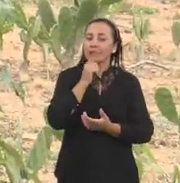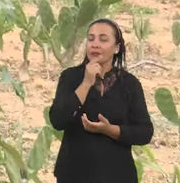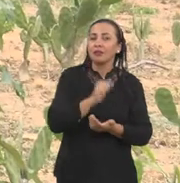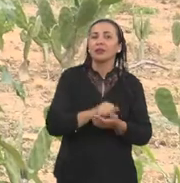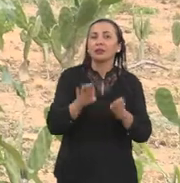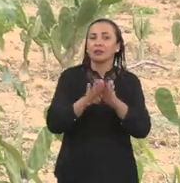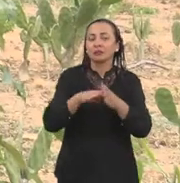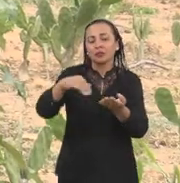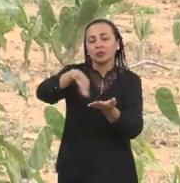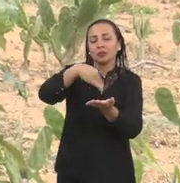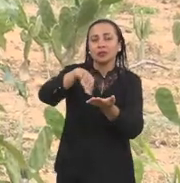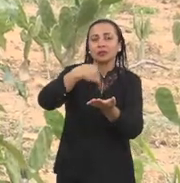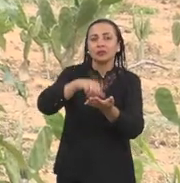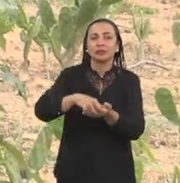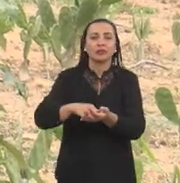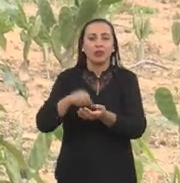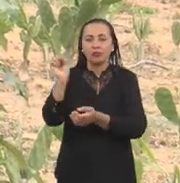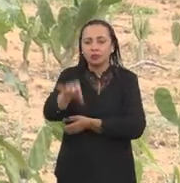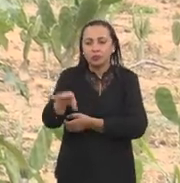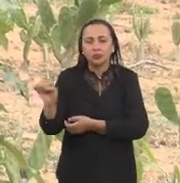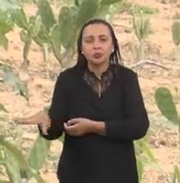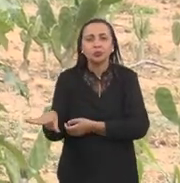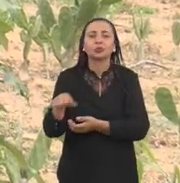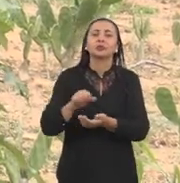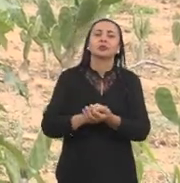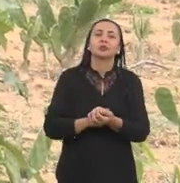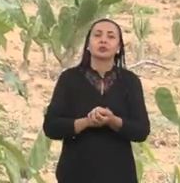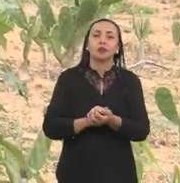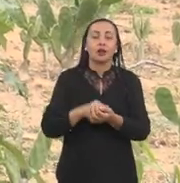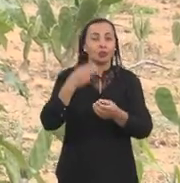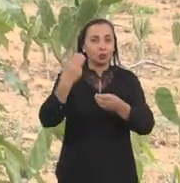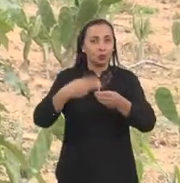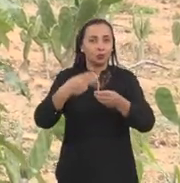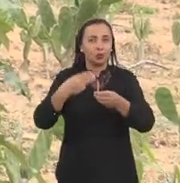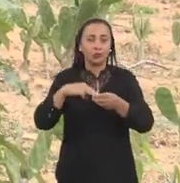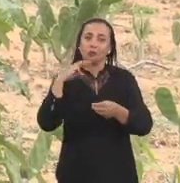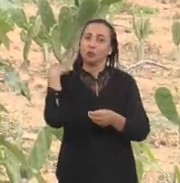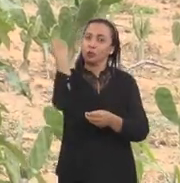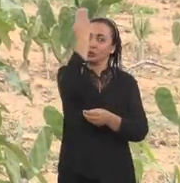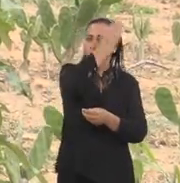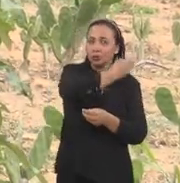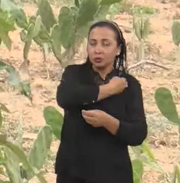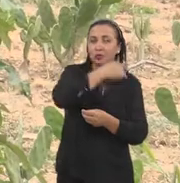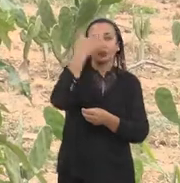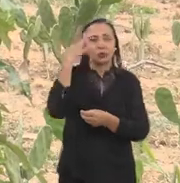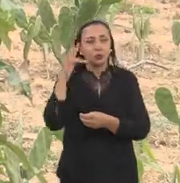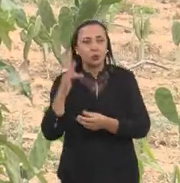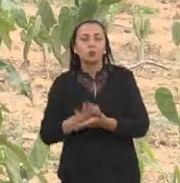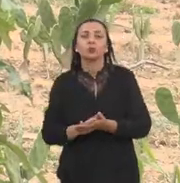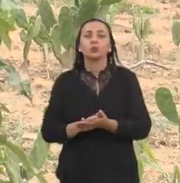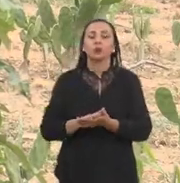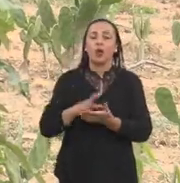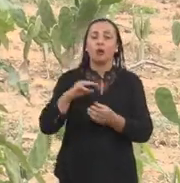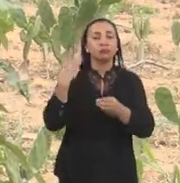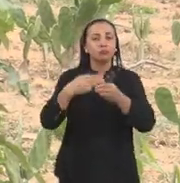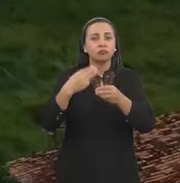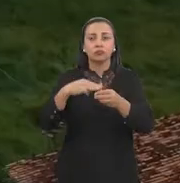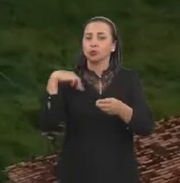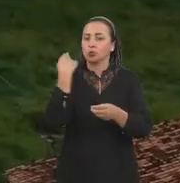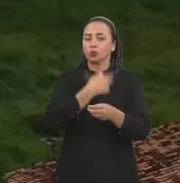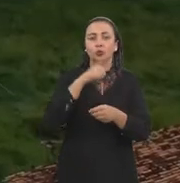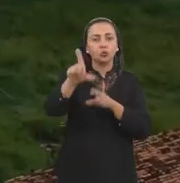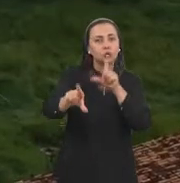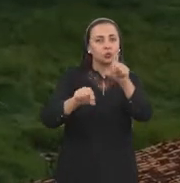de Sergipe, e com a Secretaria de Agricultura do município de Nossa Senhora das Dores.